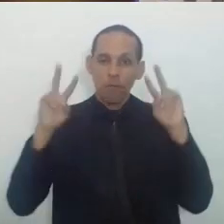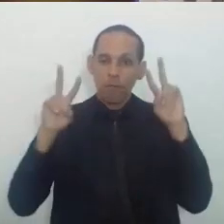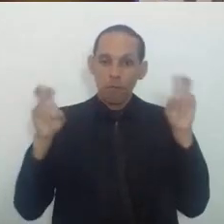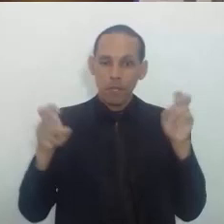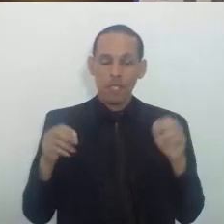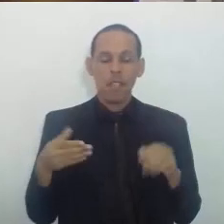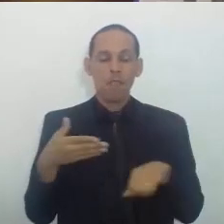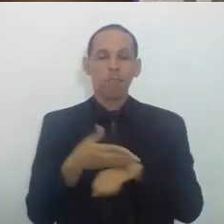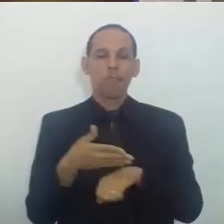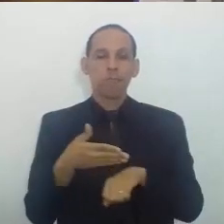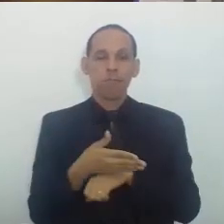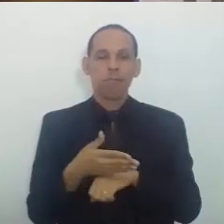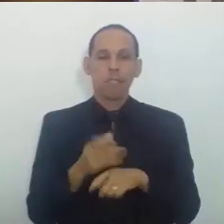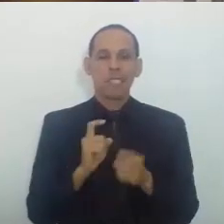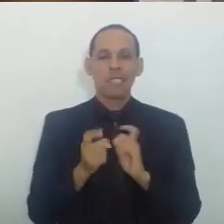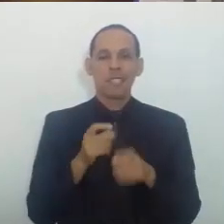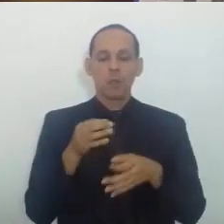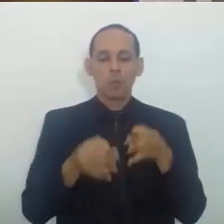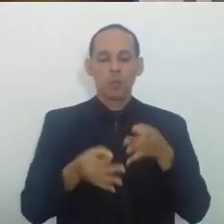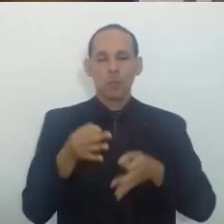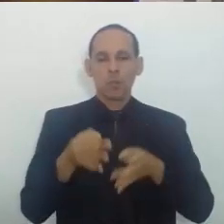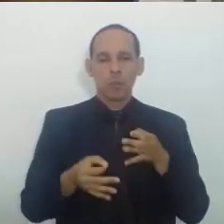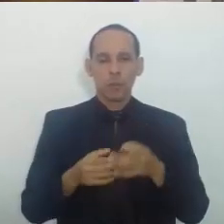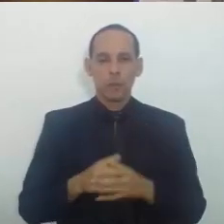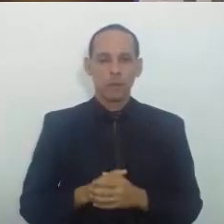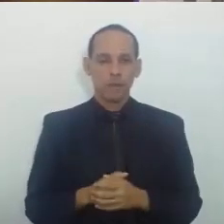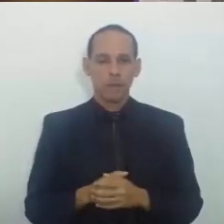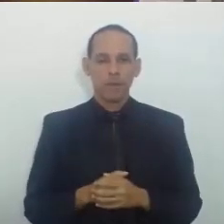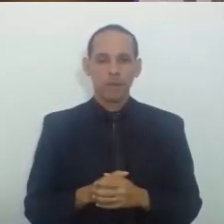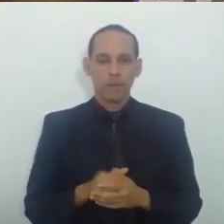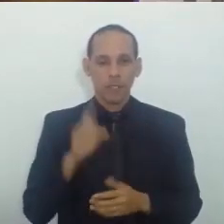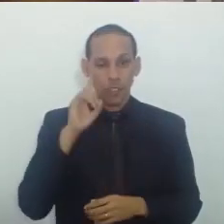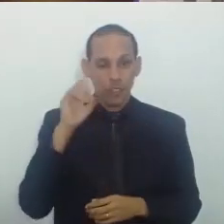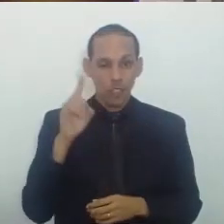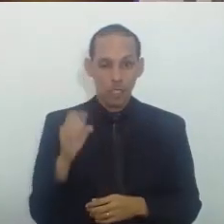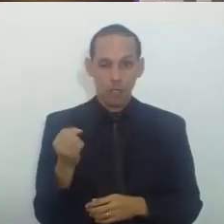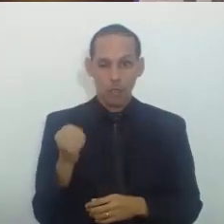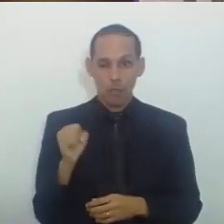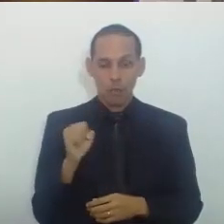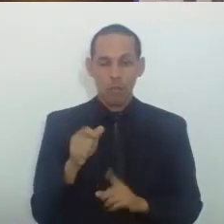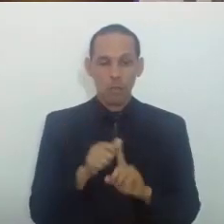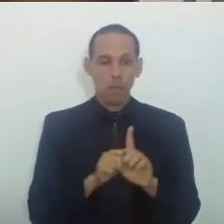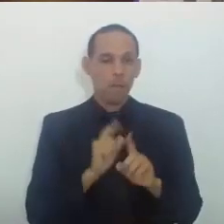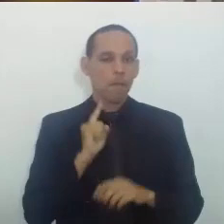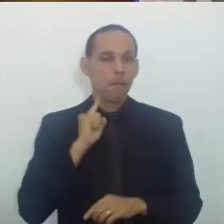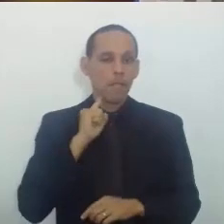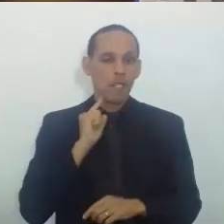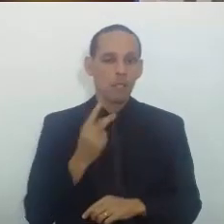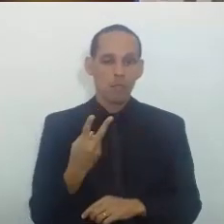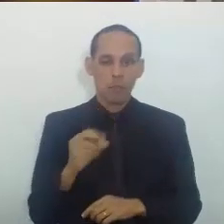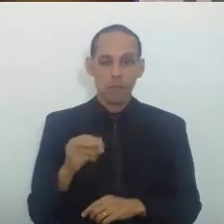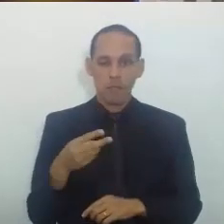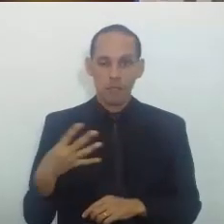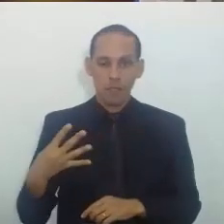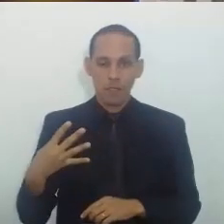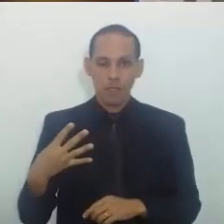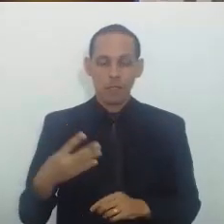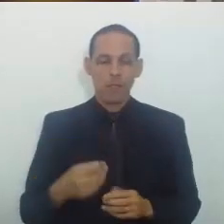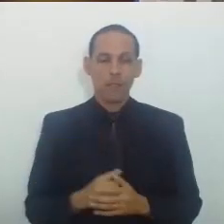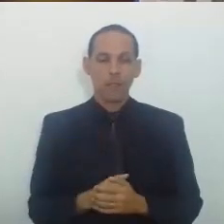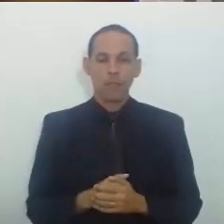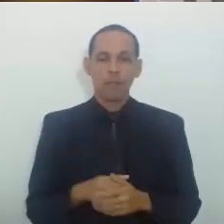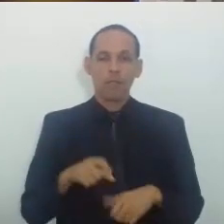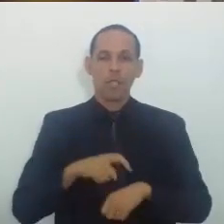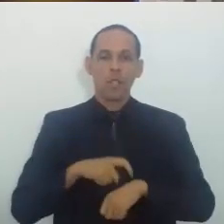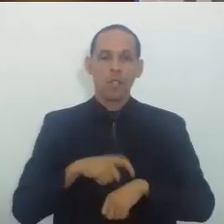a participação na sessão do julgamento Datada em 8 de maio de 2024 Em 9